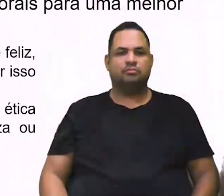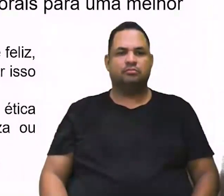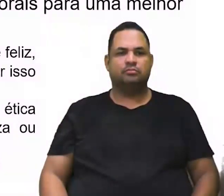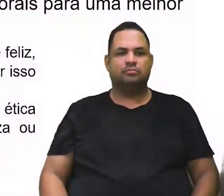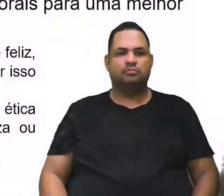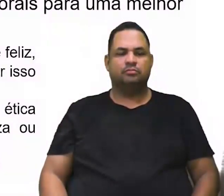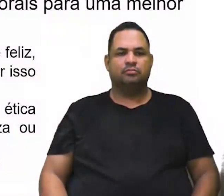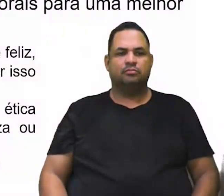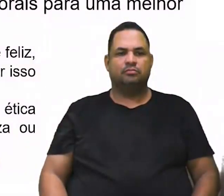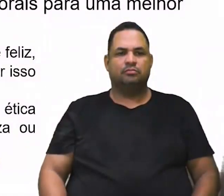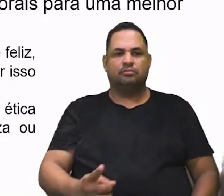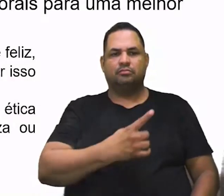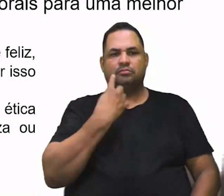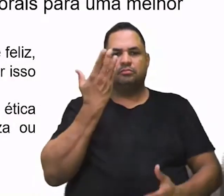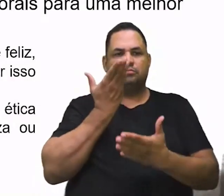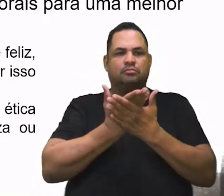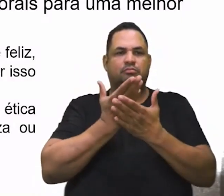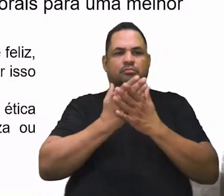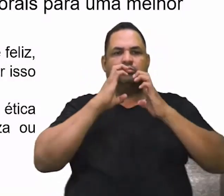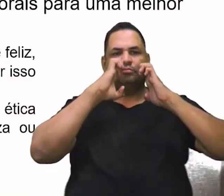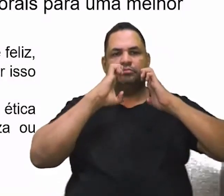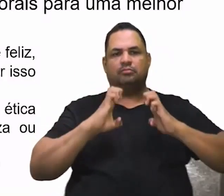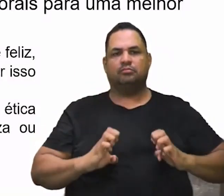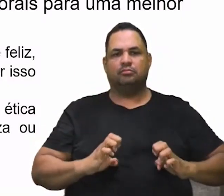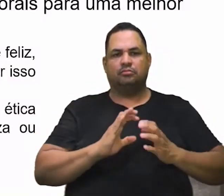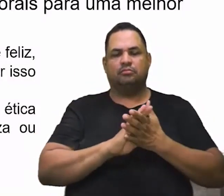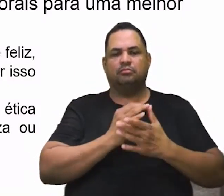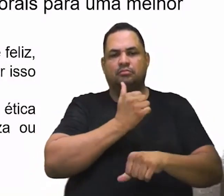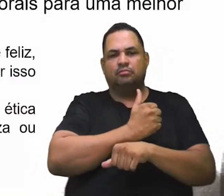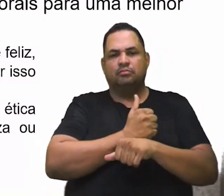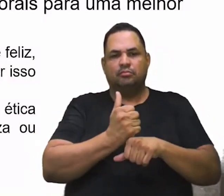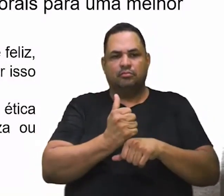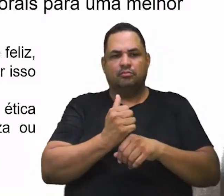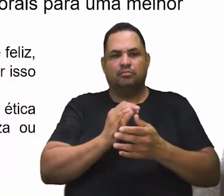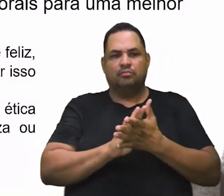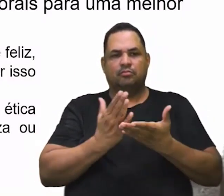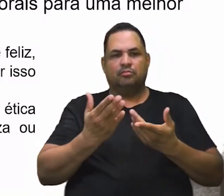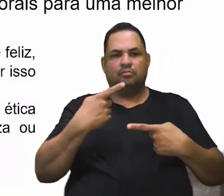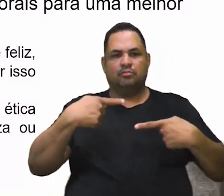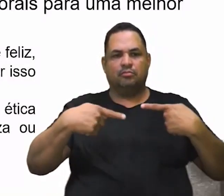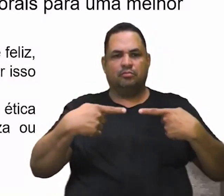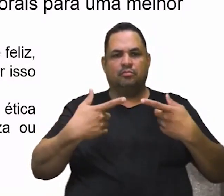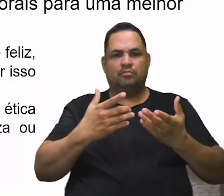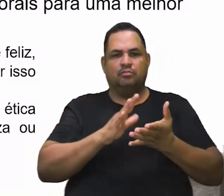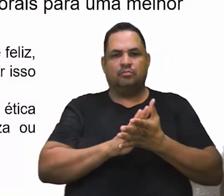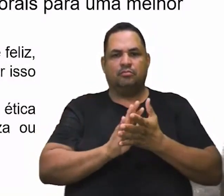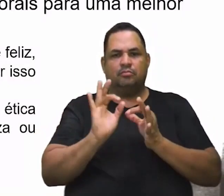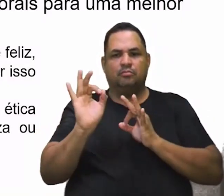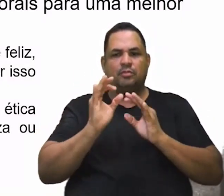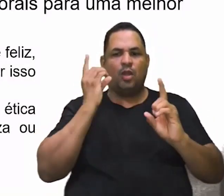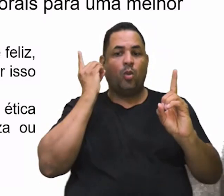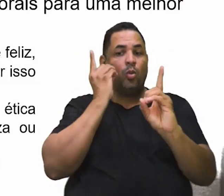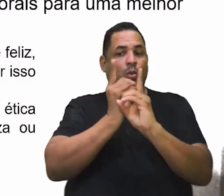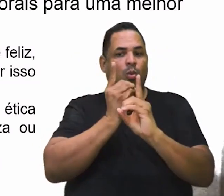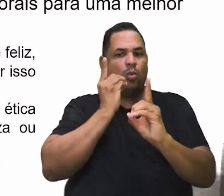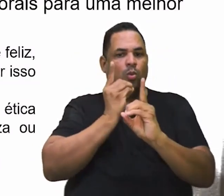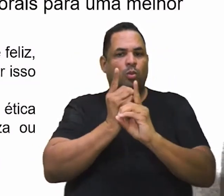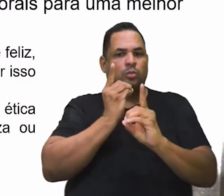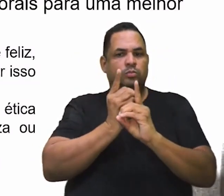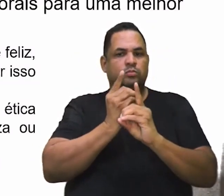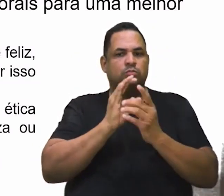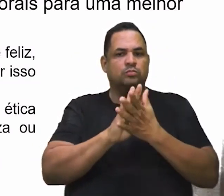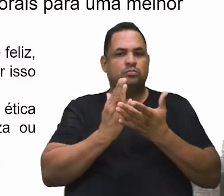Nós vimos que ética e moral, a ética e política formam um encontro